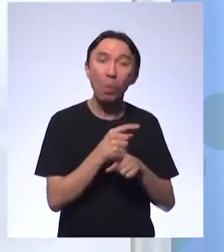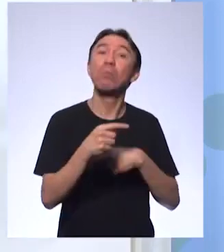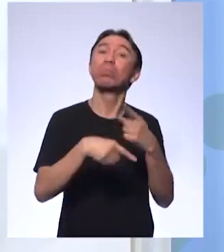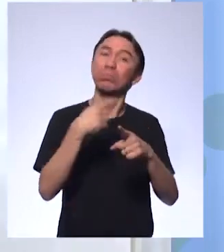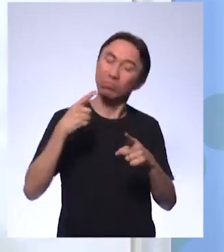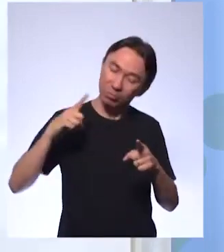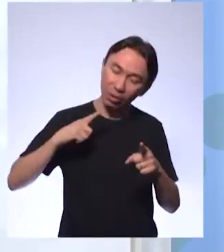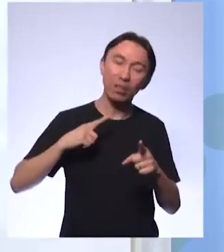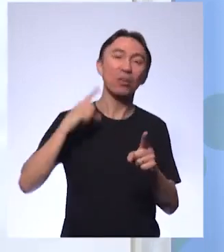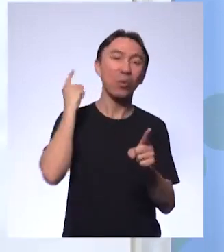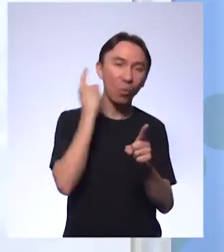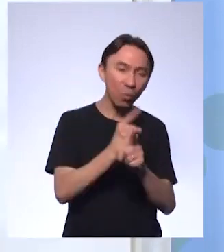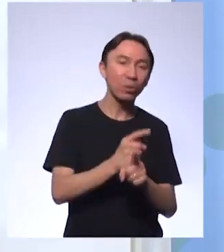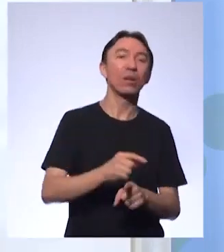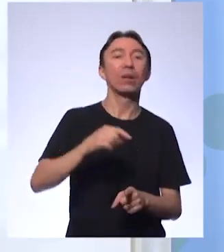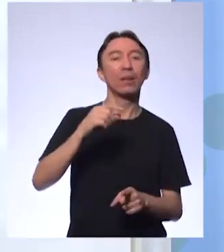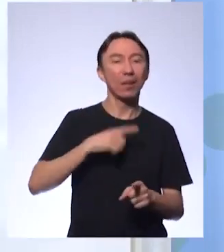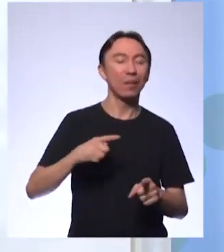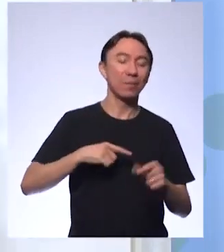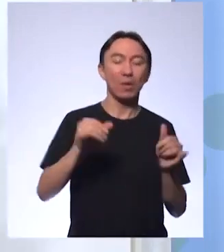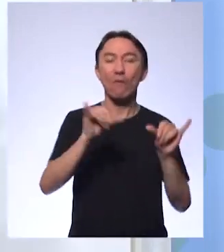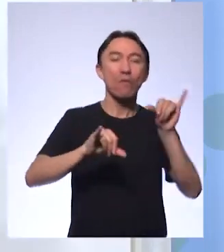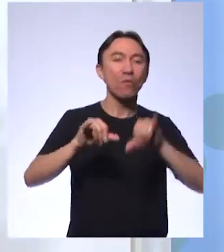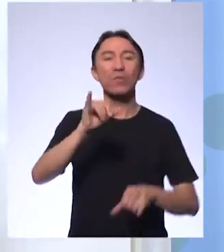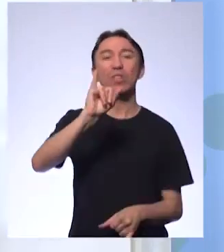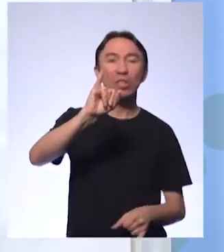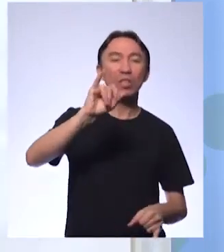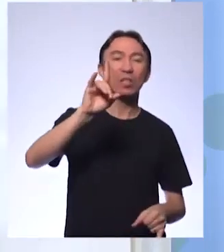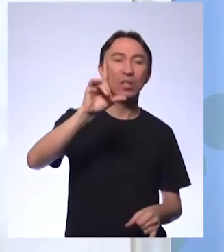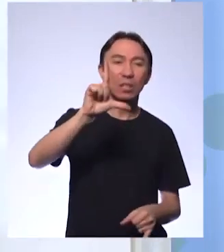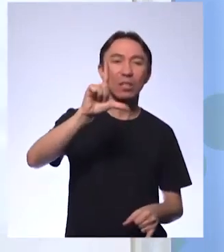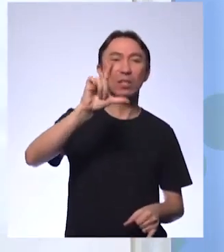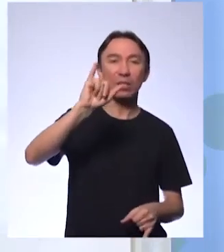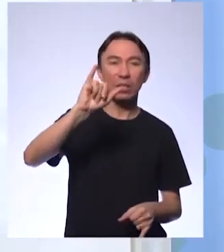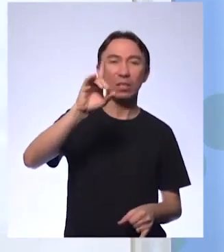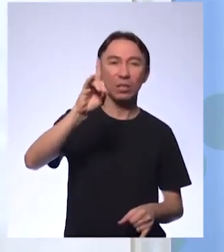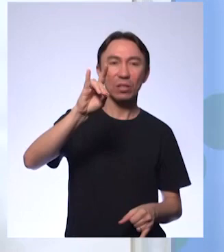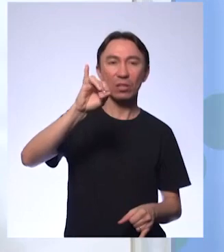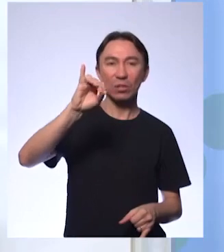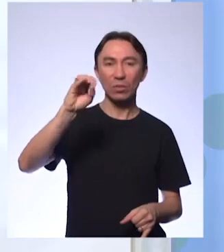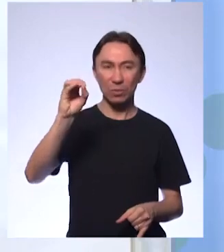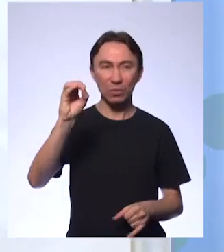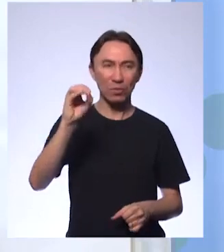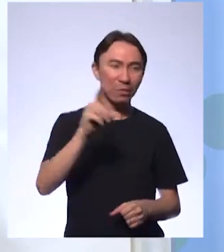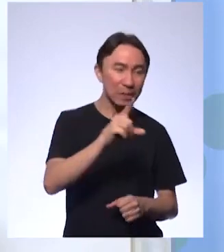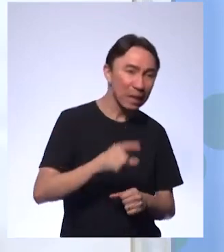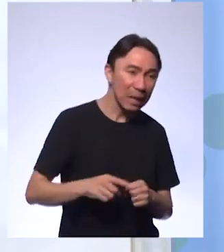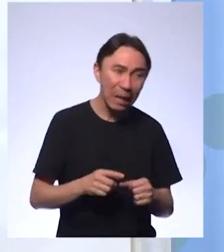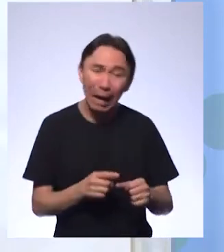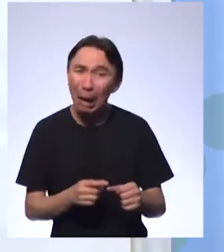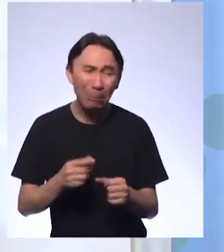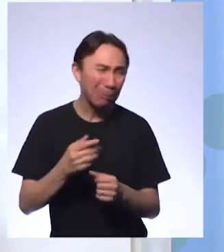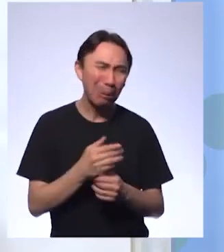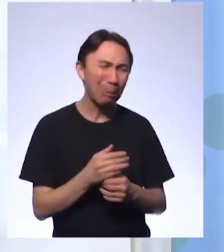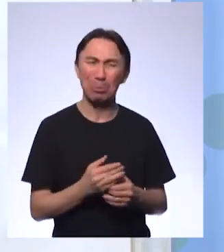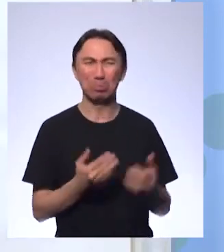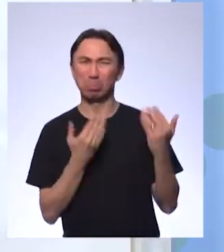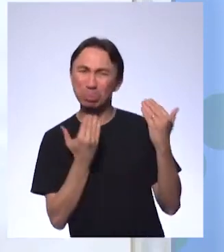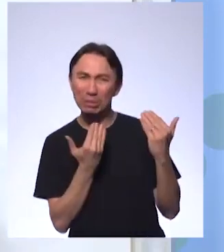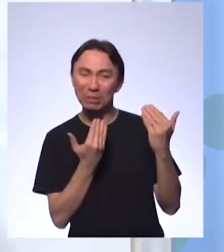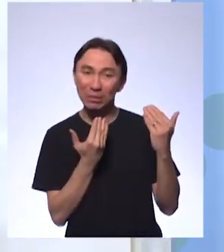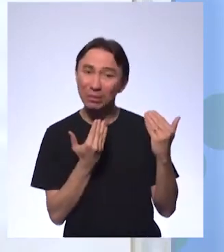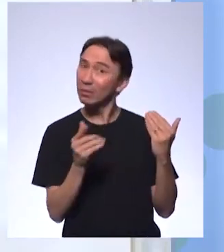os dinossauros deixaram de existir. Se você não acredita em nada disso, se torne biólogo, paleontólogo, vai lá questionar. A